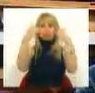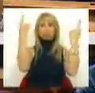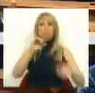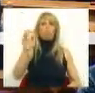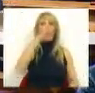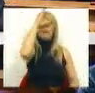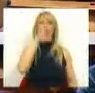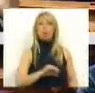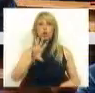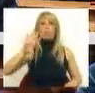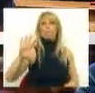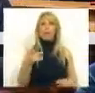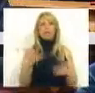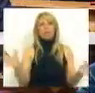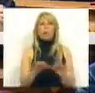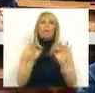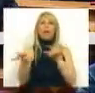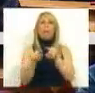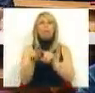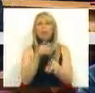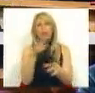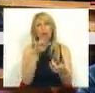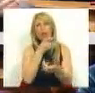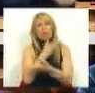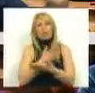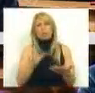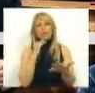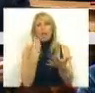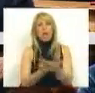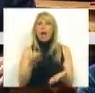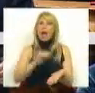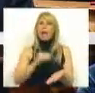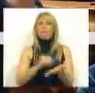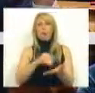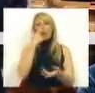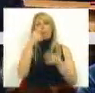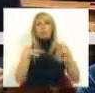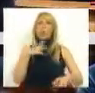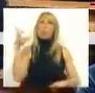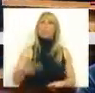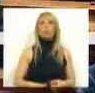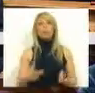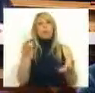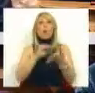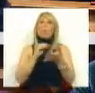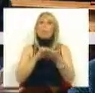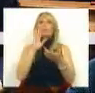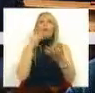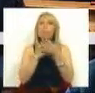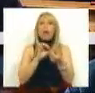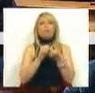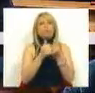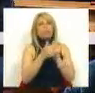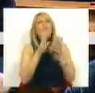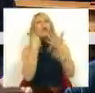foi toda uma política desgraçada. O empobrecimento dos portugueses, diziam os senhores, o empobrecimento regenerador que iria restaurar